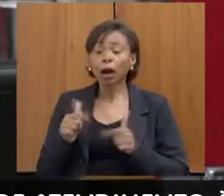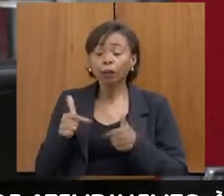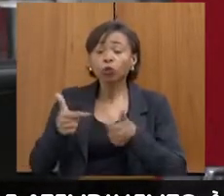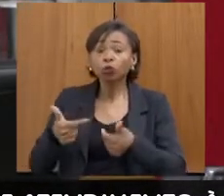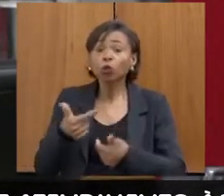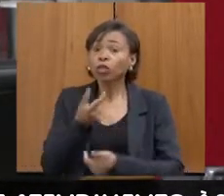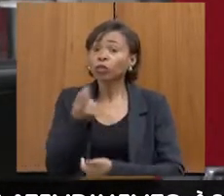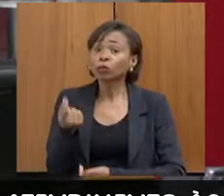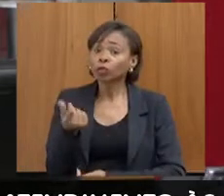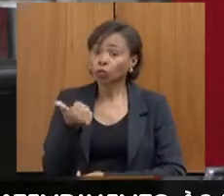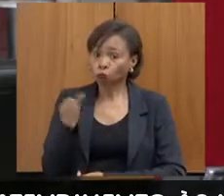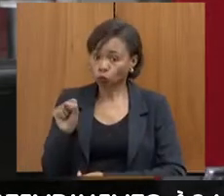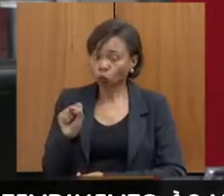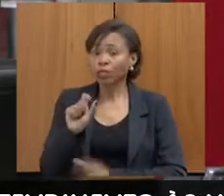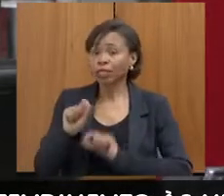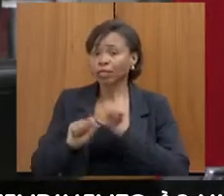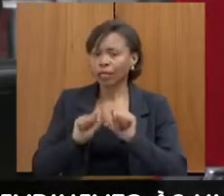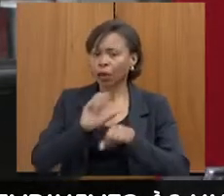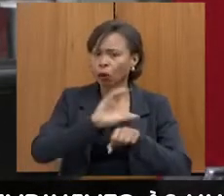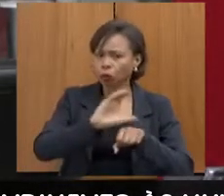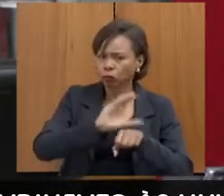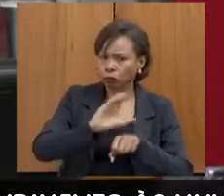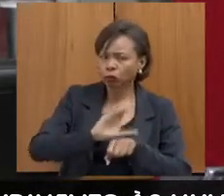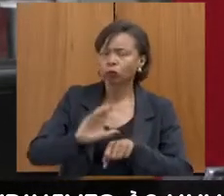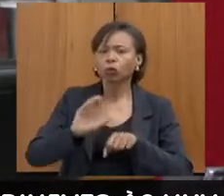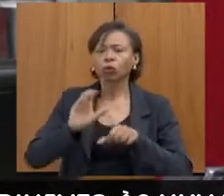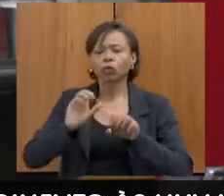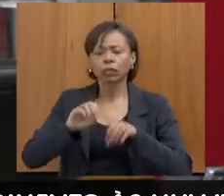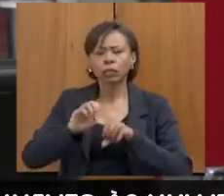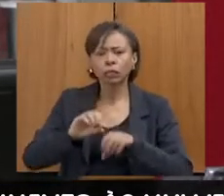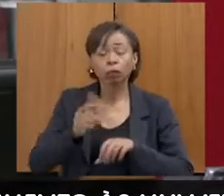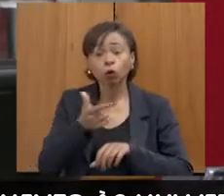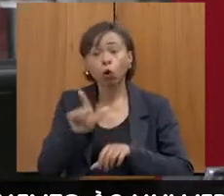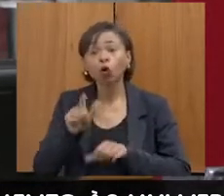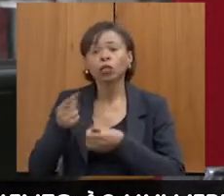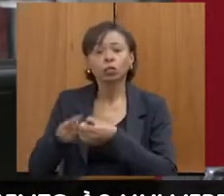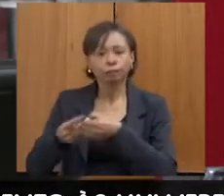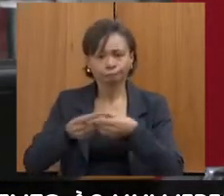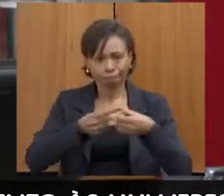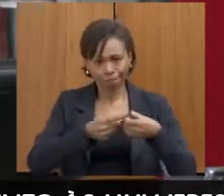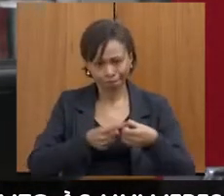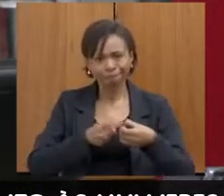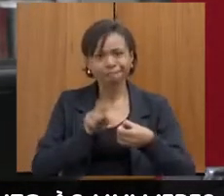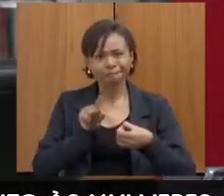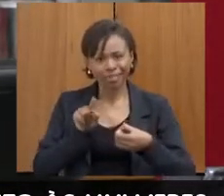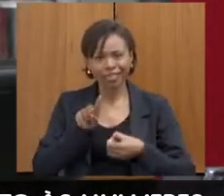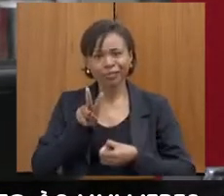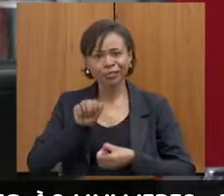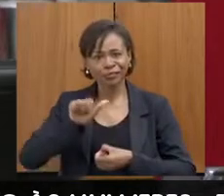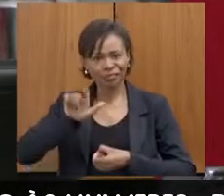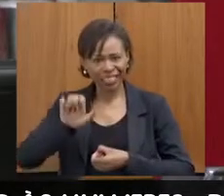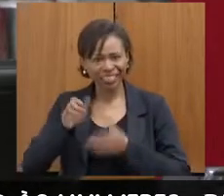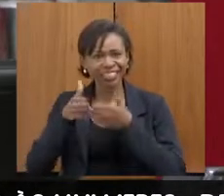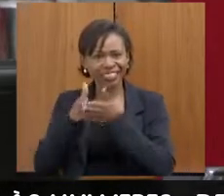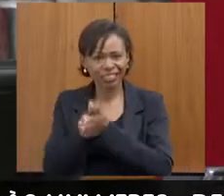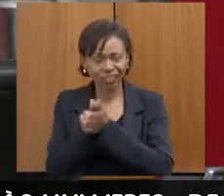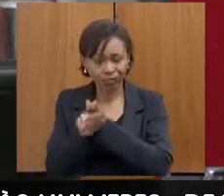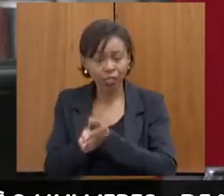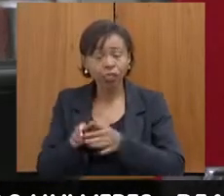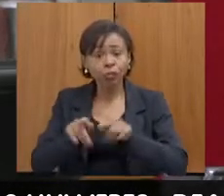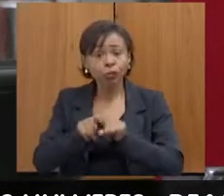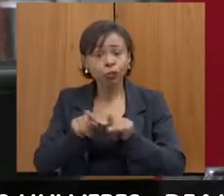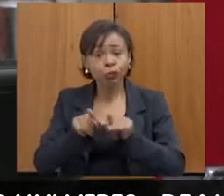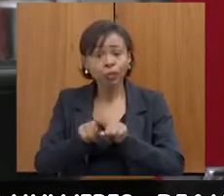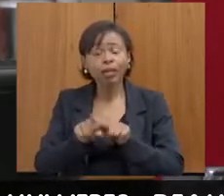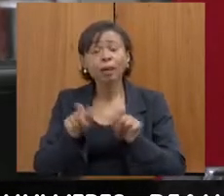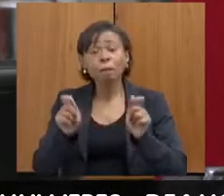fins de informação e capacitação em outros municípios do Vale, então permite esse contato, que também permitiu a criação